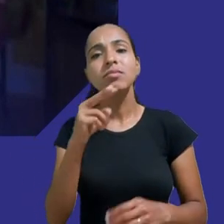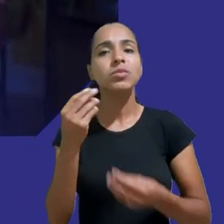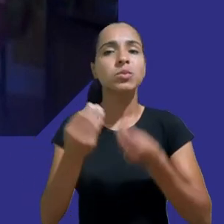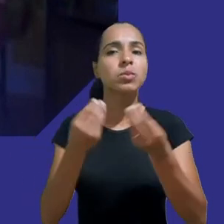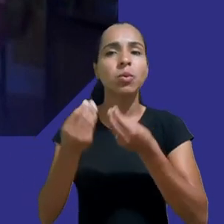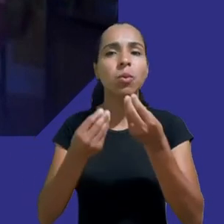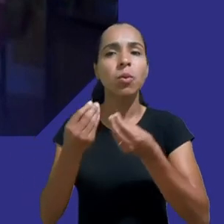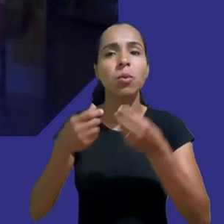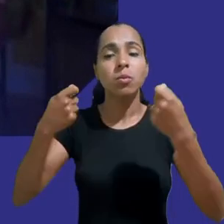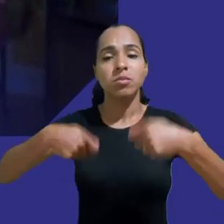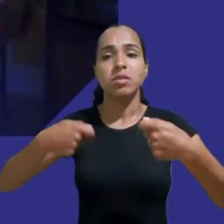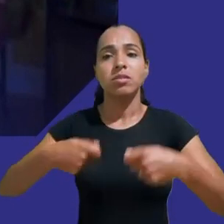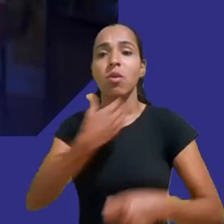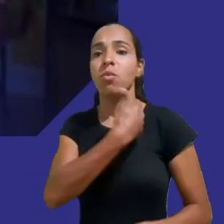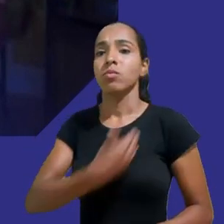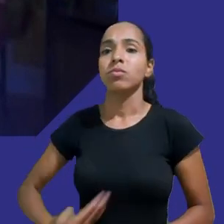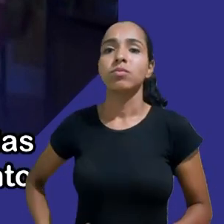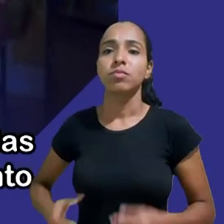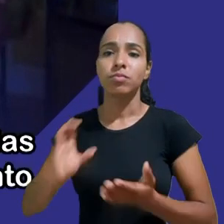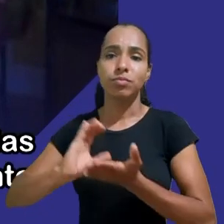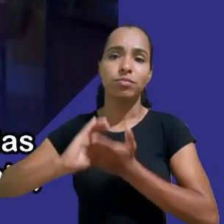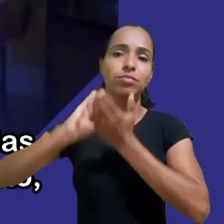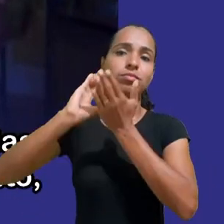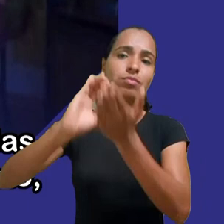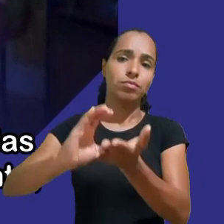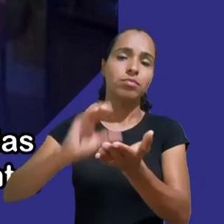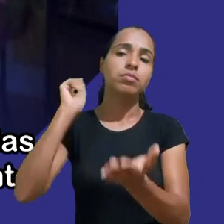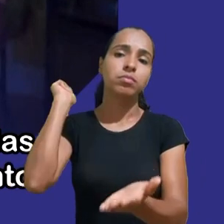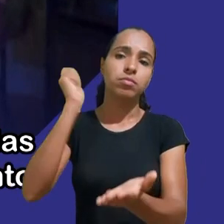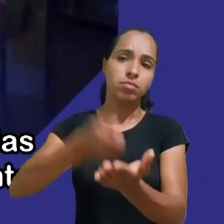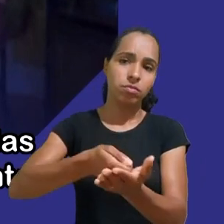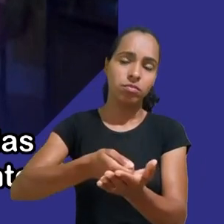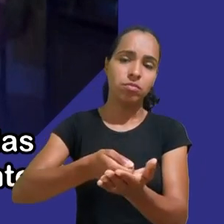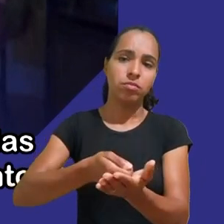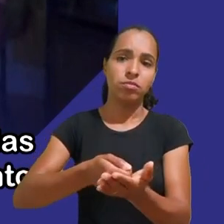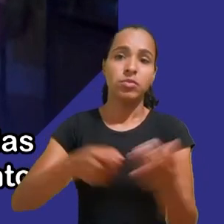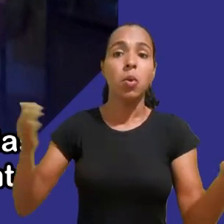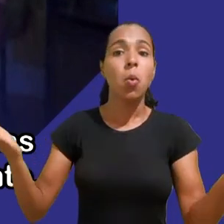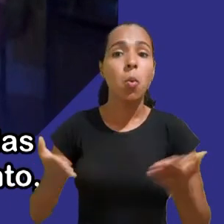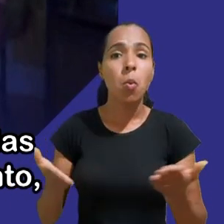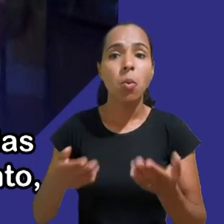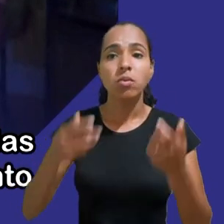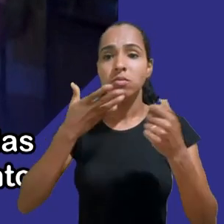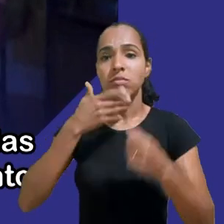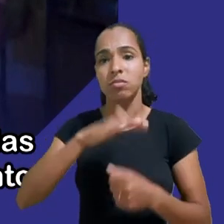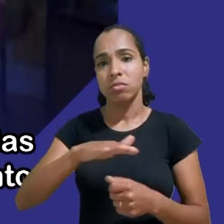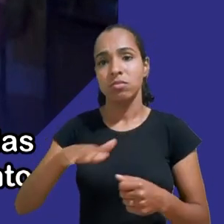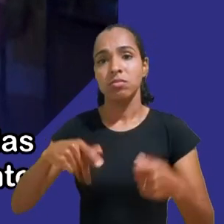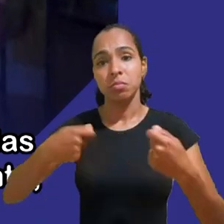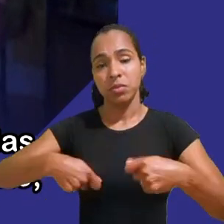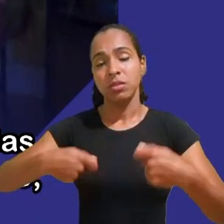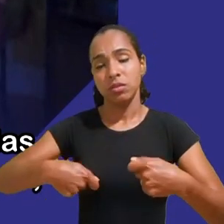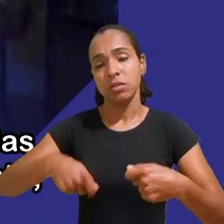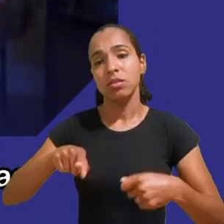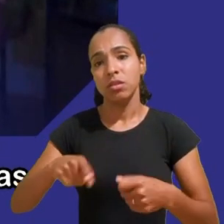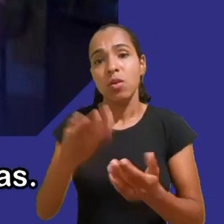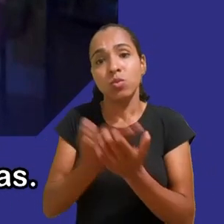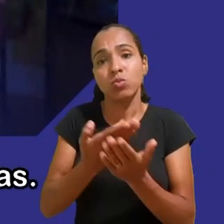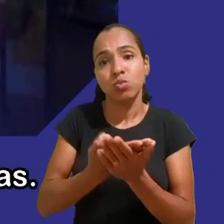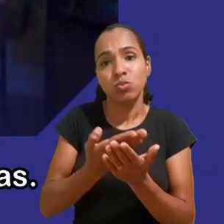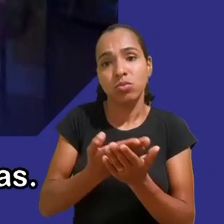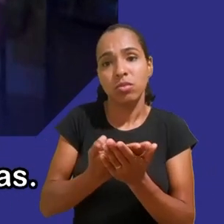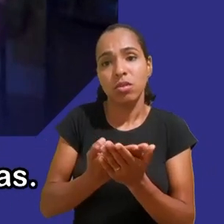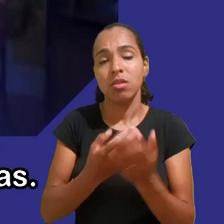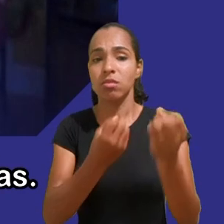que no século 21 as crianças precisam estar conectadas para fins de educação e entretenimento então precisamos analisar